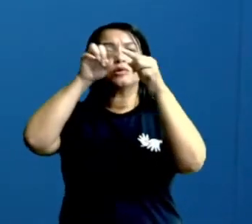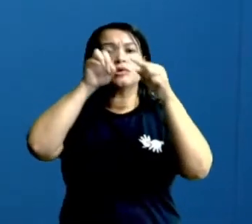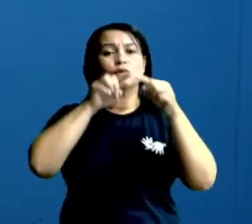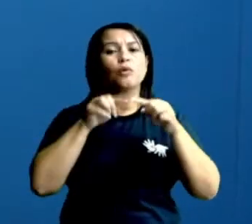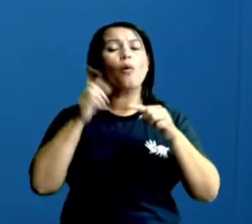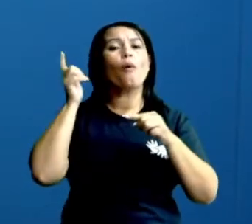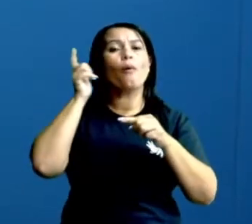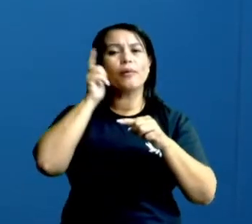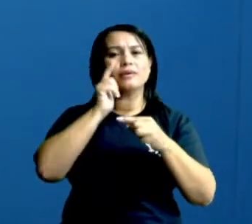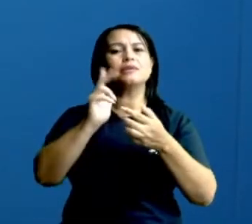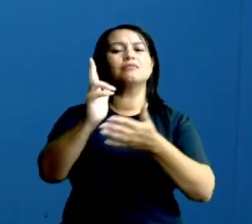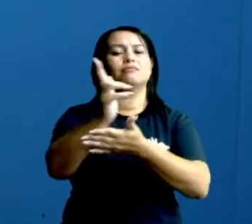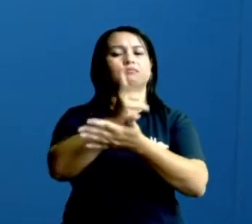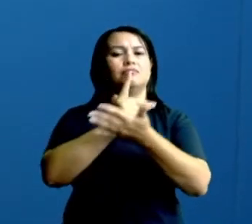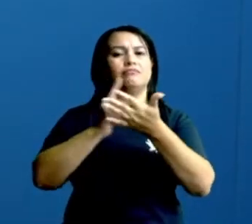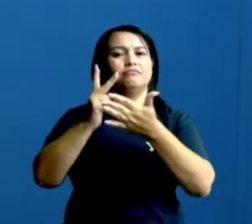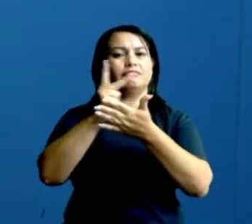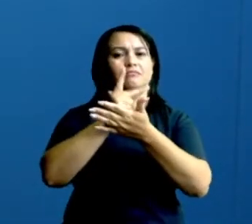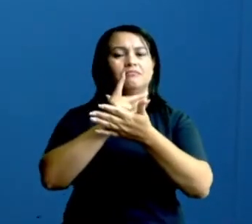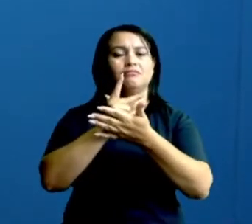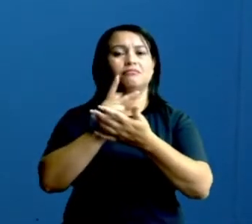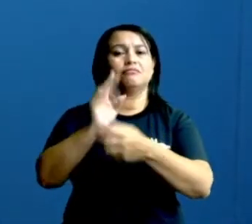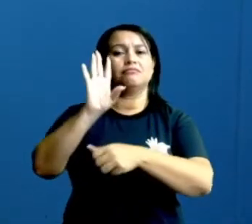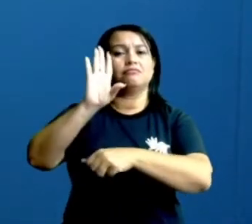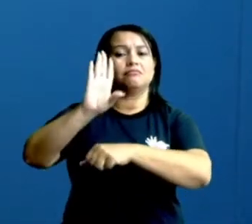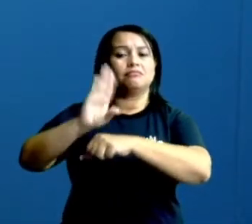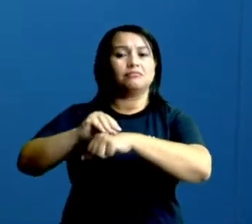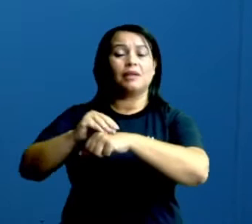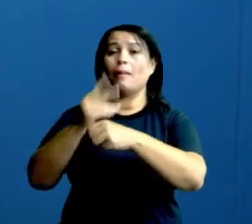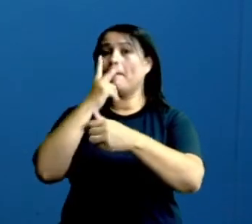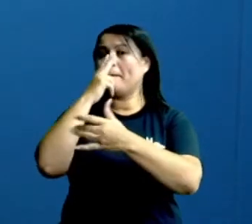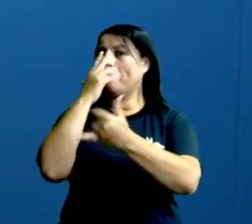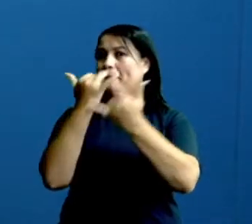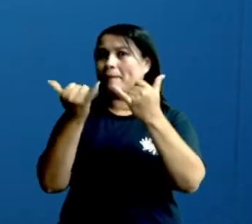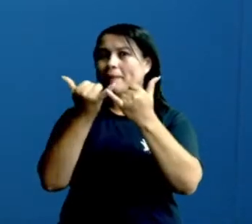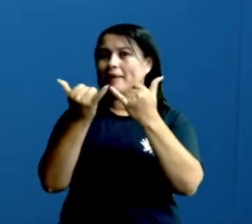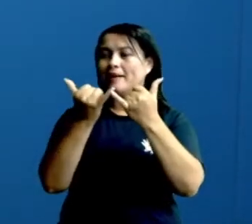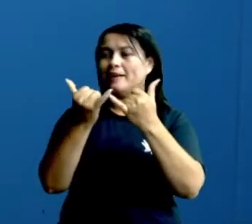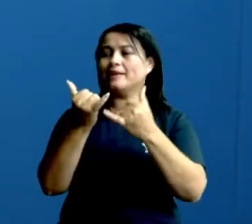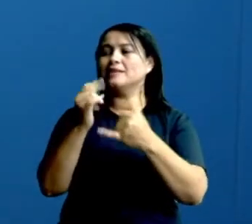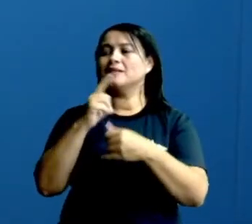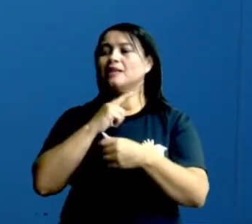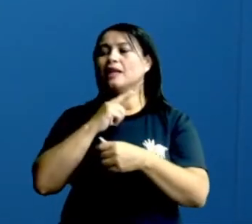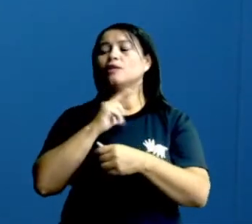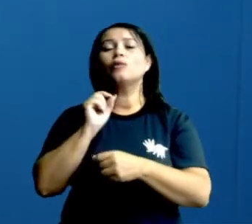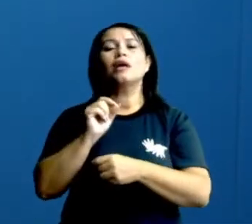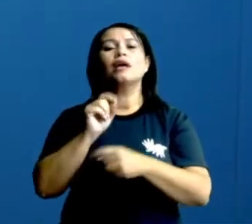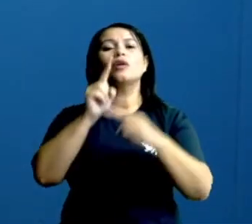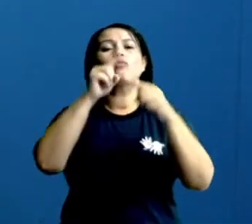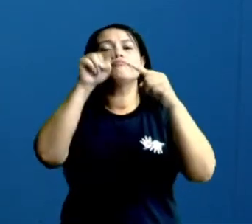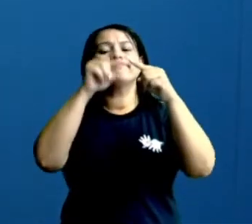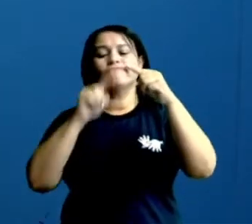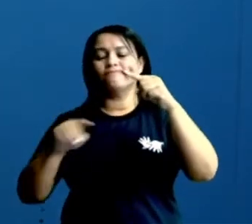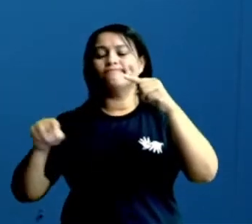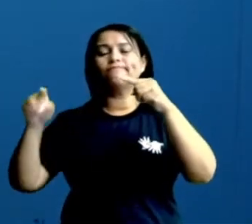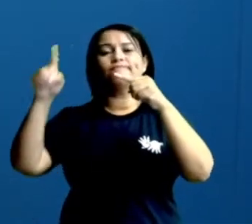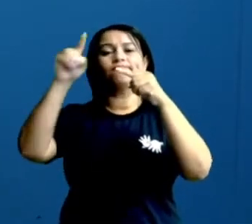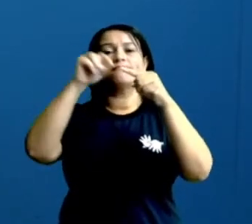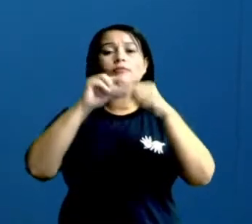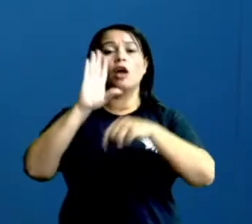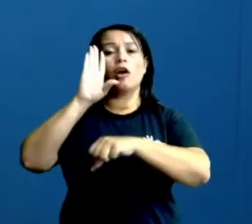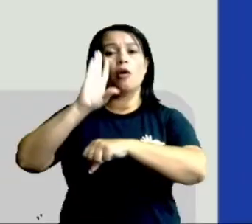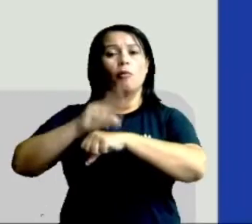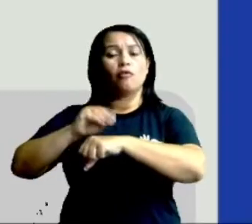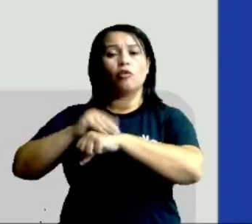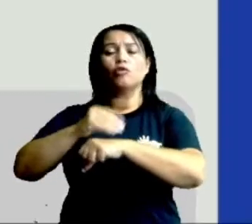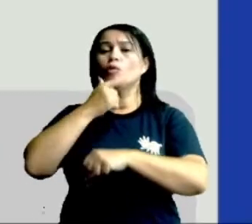conseguiu montar o próprio rosto. Então, aqui uma arte digital com círculos, uma foto do